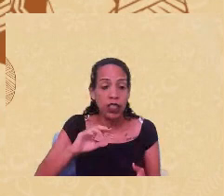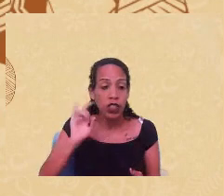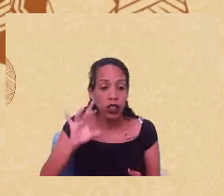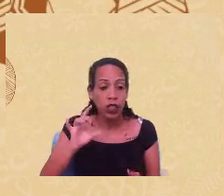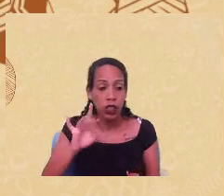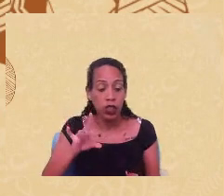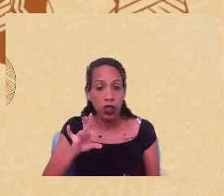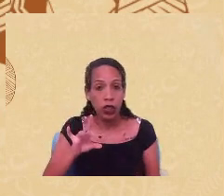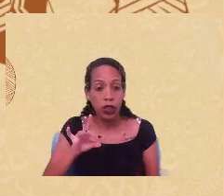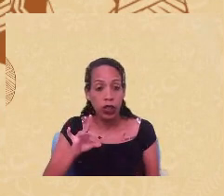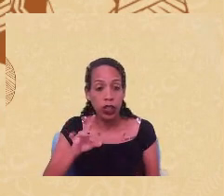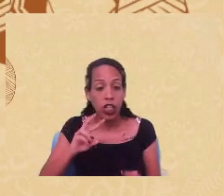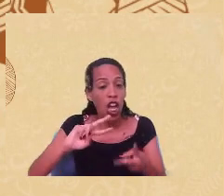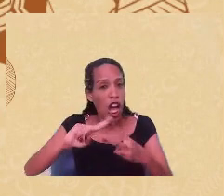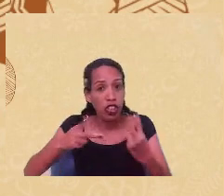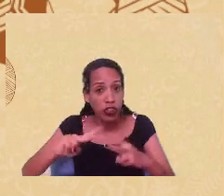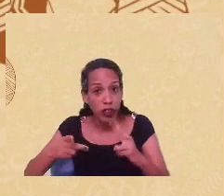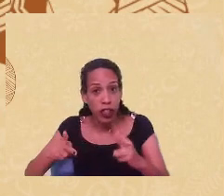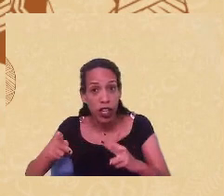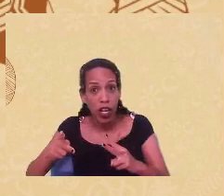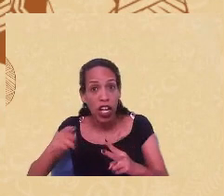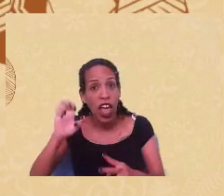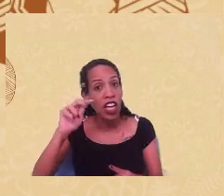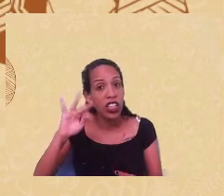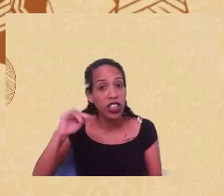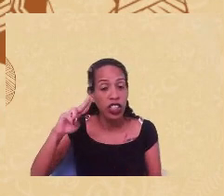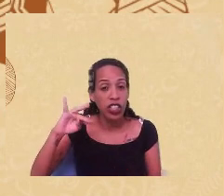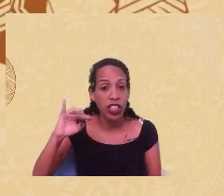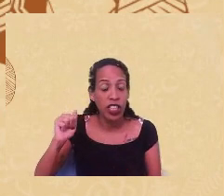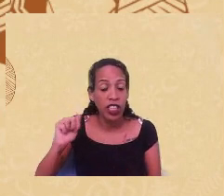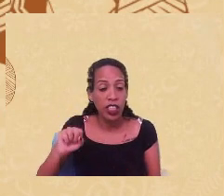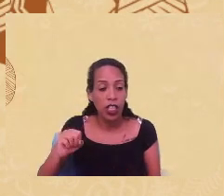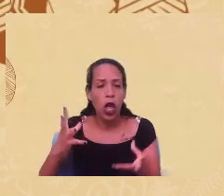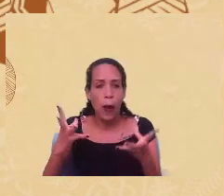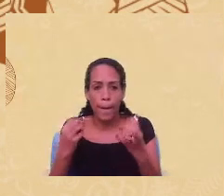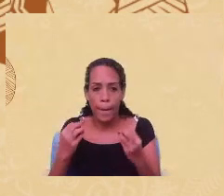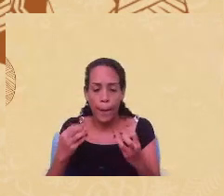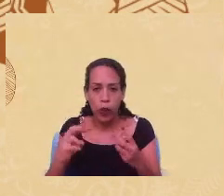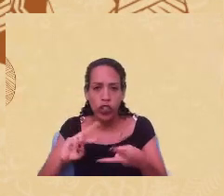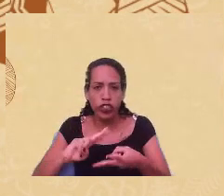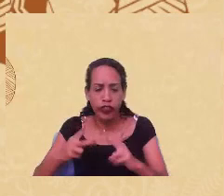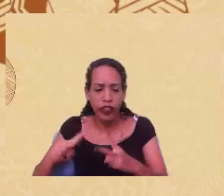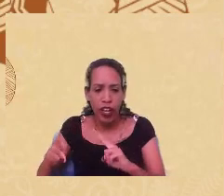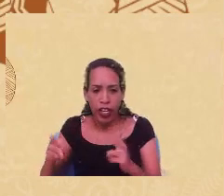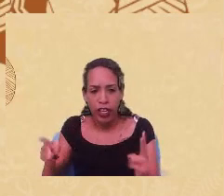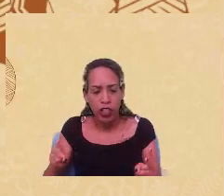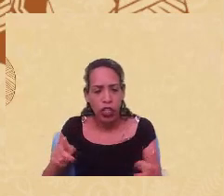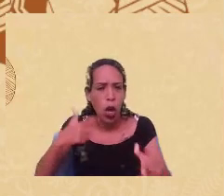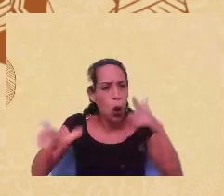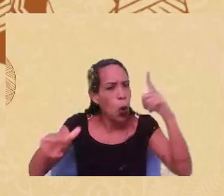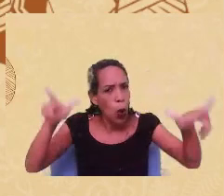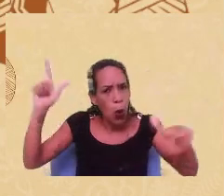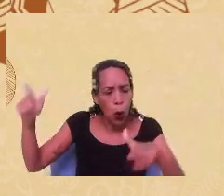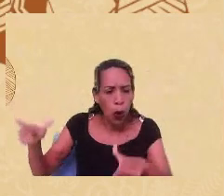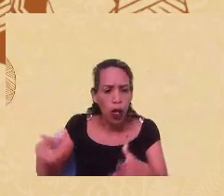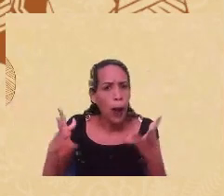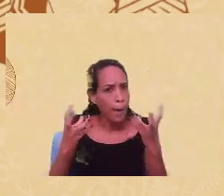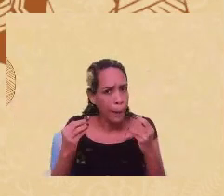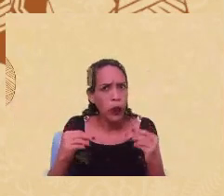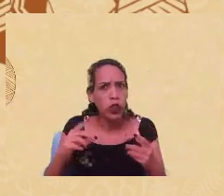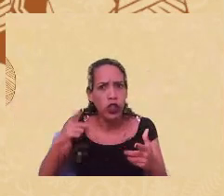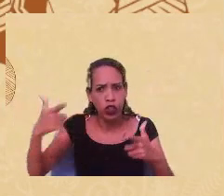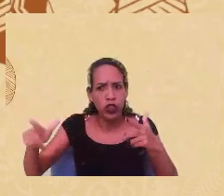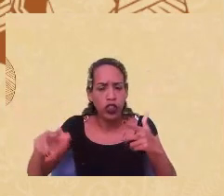que as diversas etnias são muito diferentes umas das outras. é muito diferentes você ser